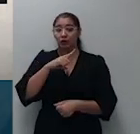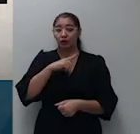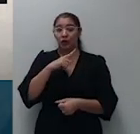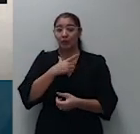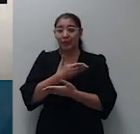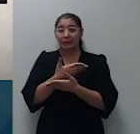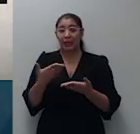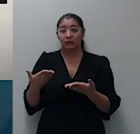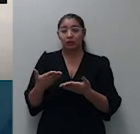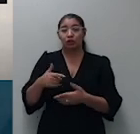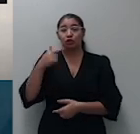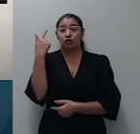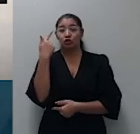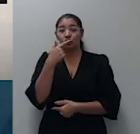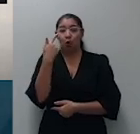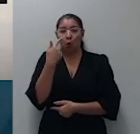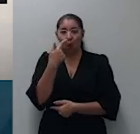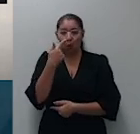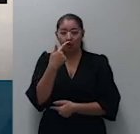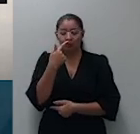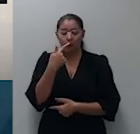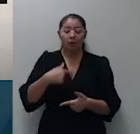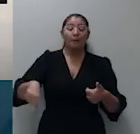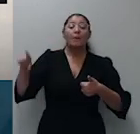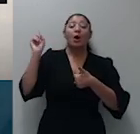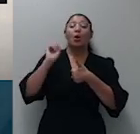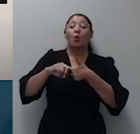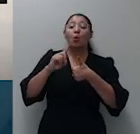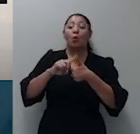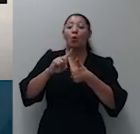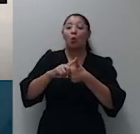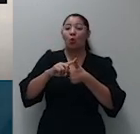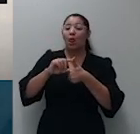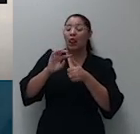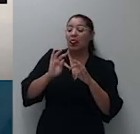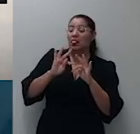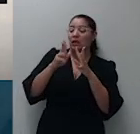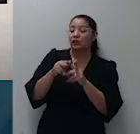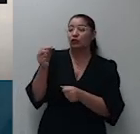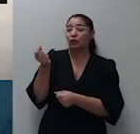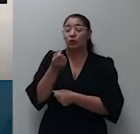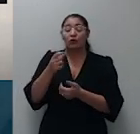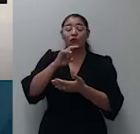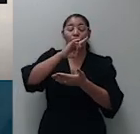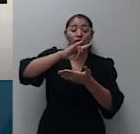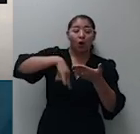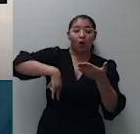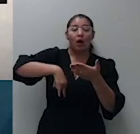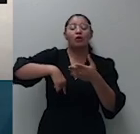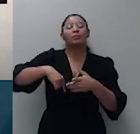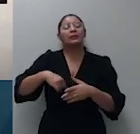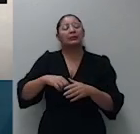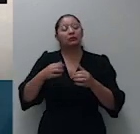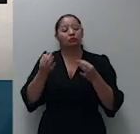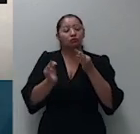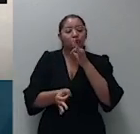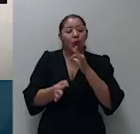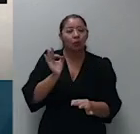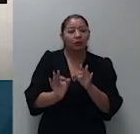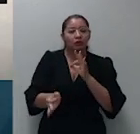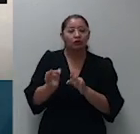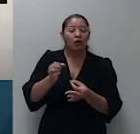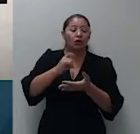pontos ponto um liquidez certeza exigibilidade do título executivo extrajudicial consistente em um contrato de honorários